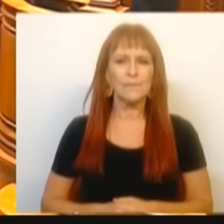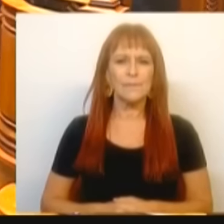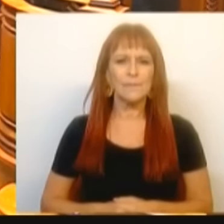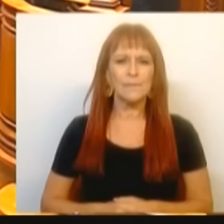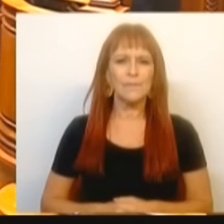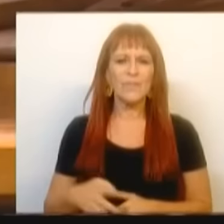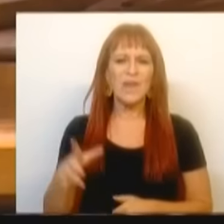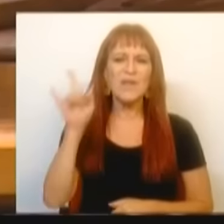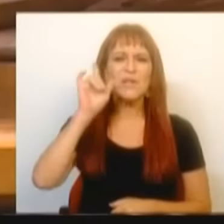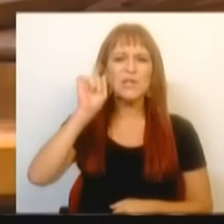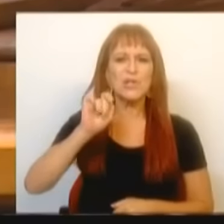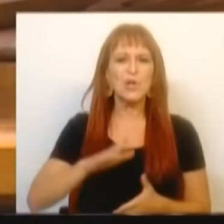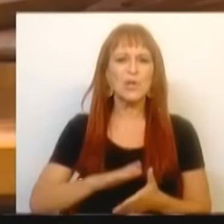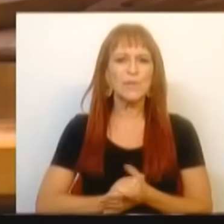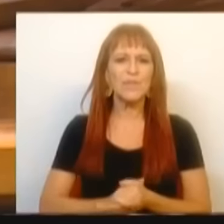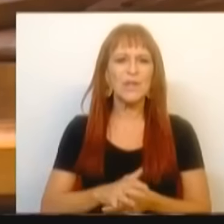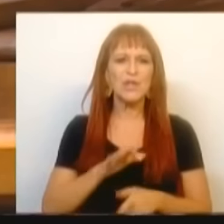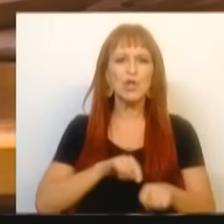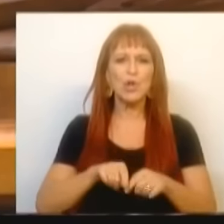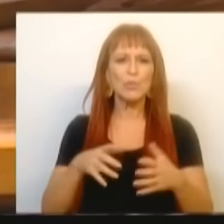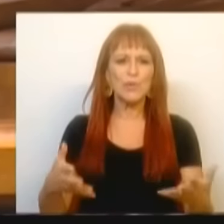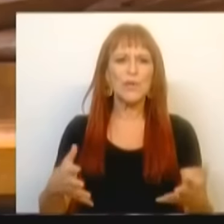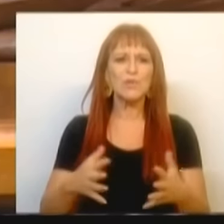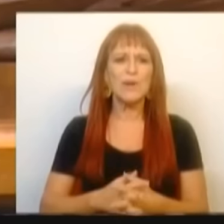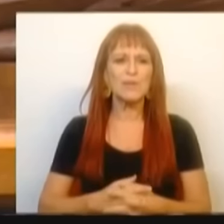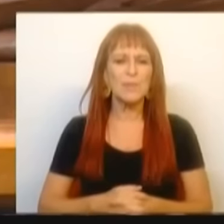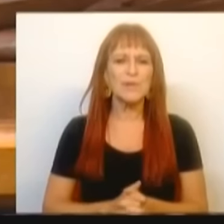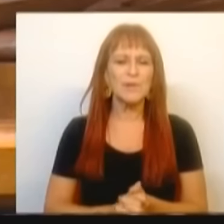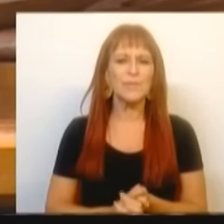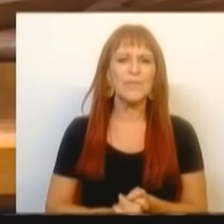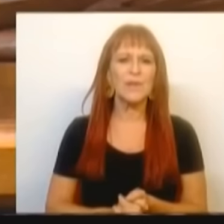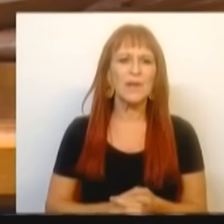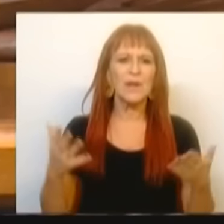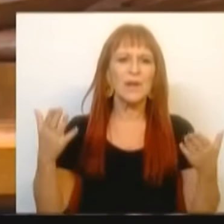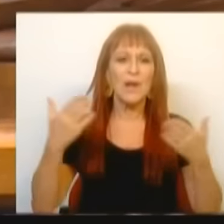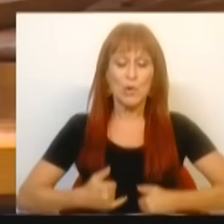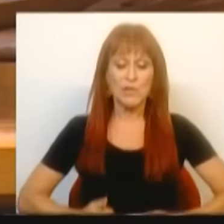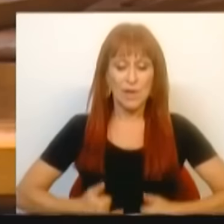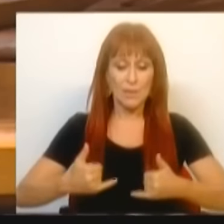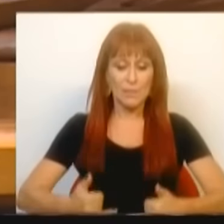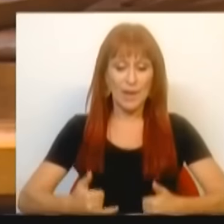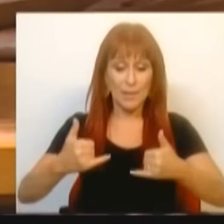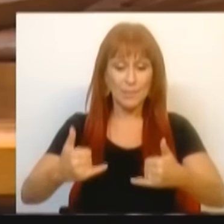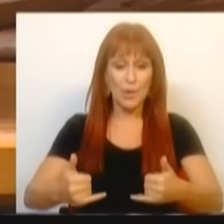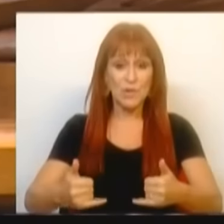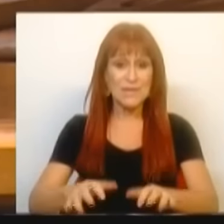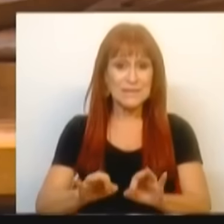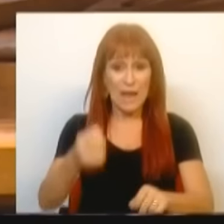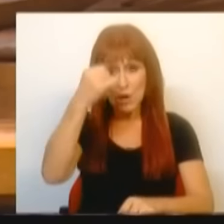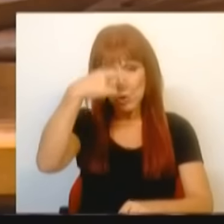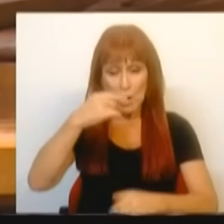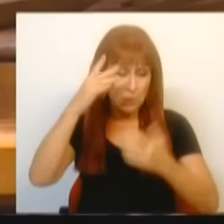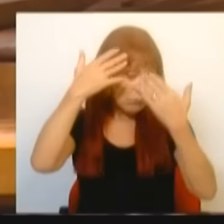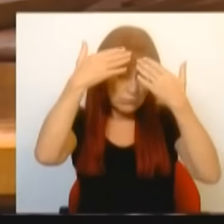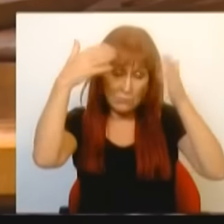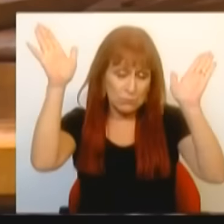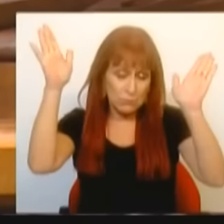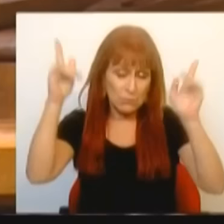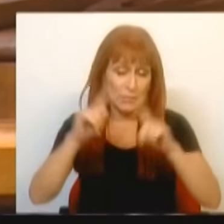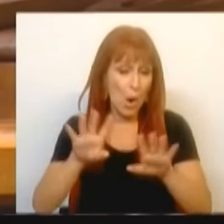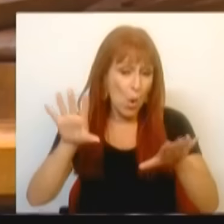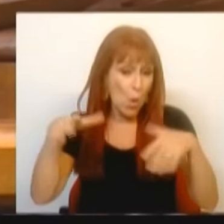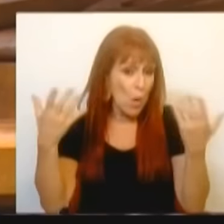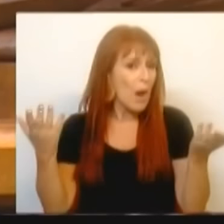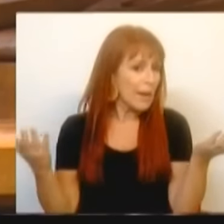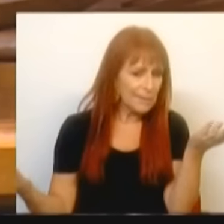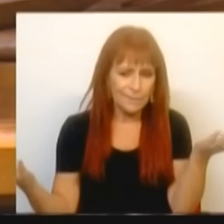Sra. Presidente e Srs. Deputados, as noites que se seguem serão como a história é entender. Em qualquer caso,